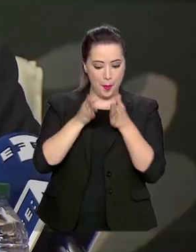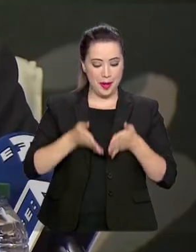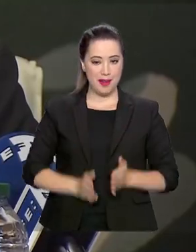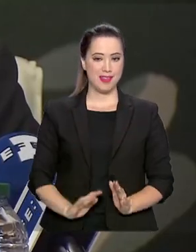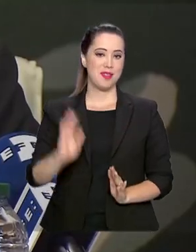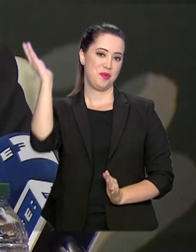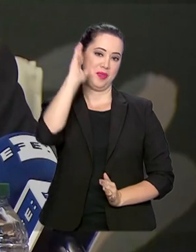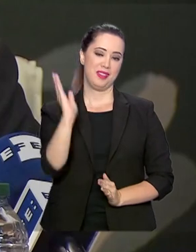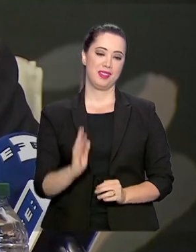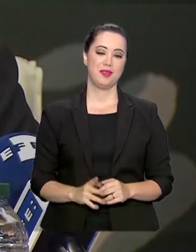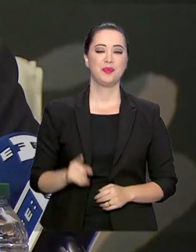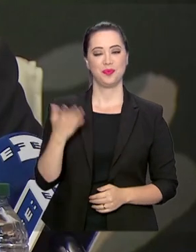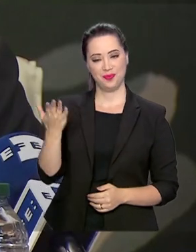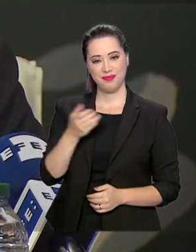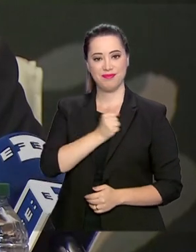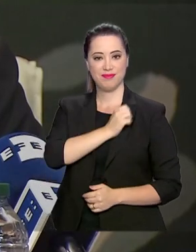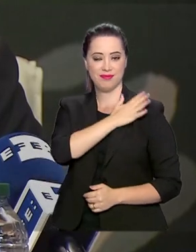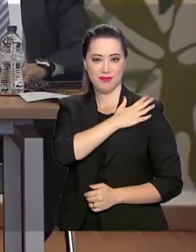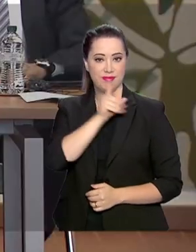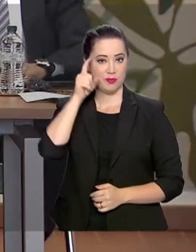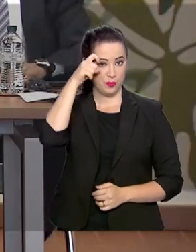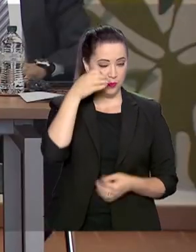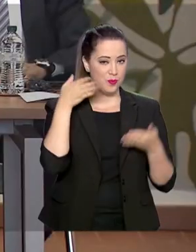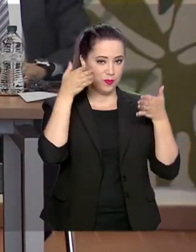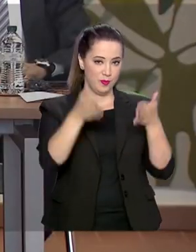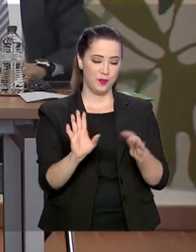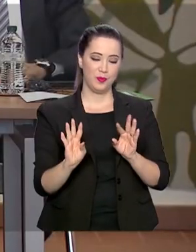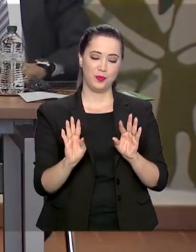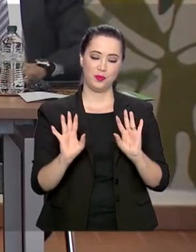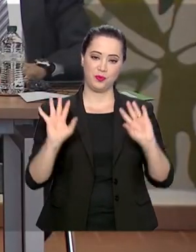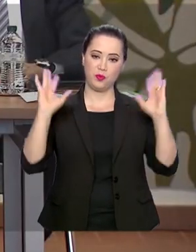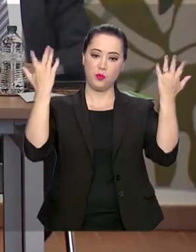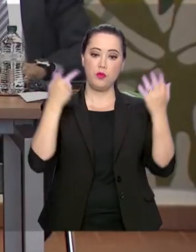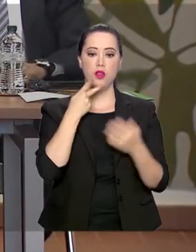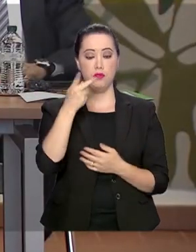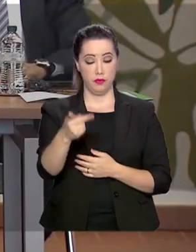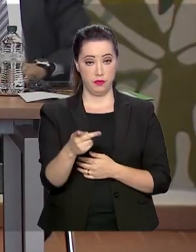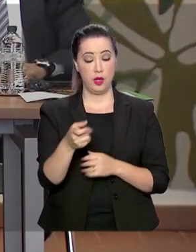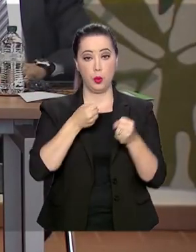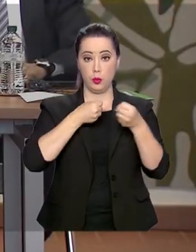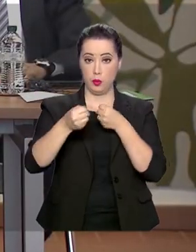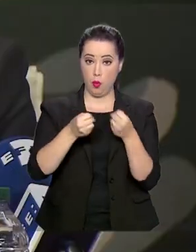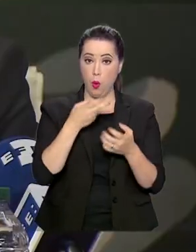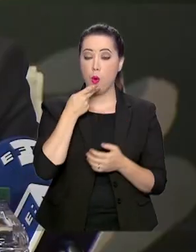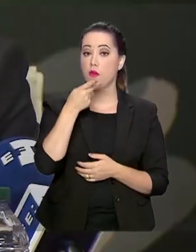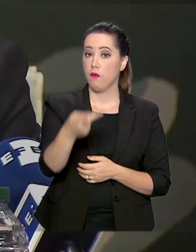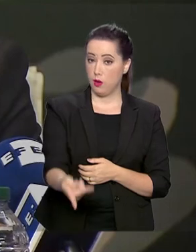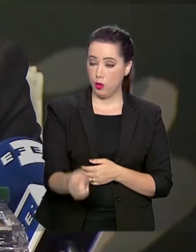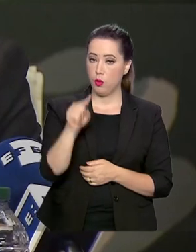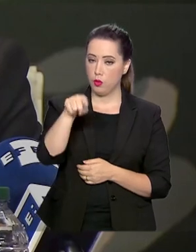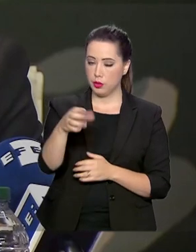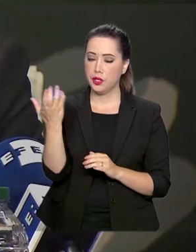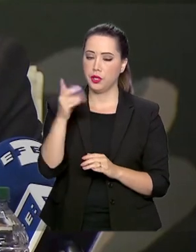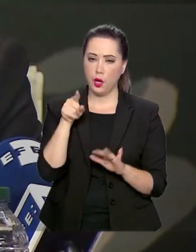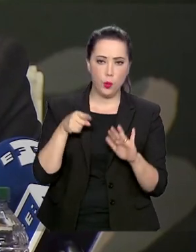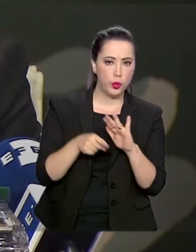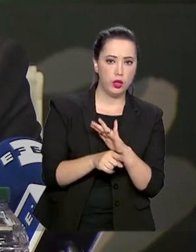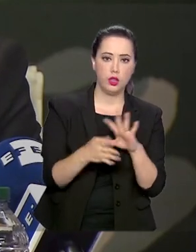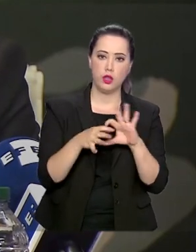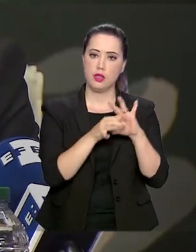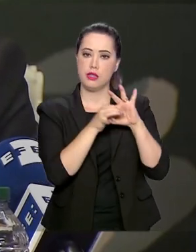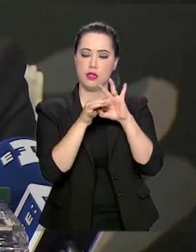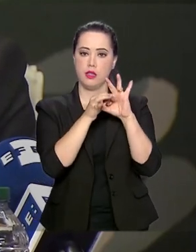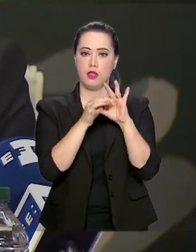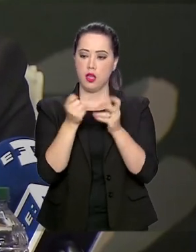Hamilton Mourão, que também vai participar da cerimônia, falou com a imprensa na Embaixada do Brasil e disse que pretende aprofundar as parcerias